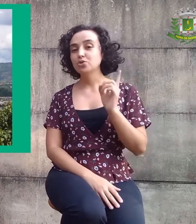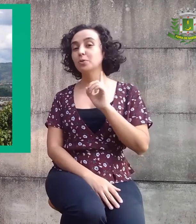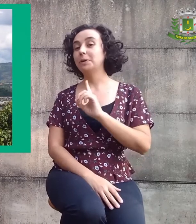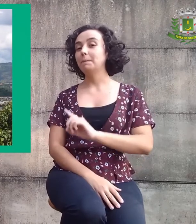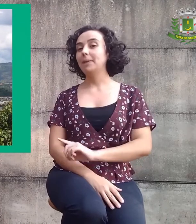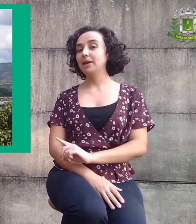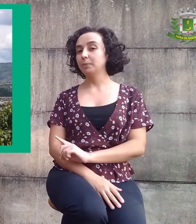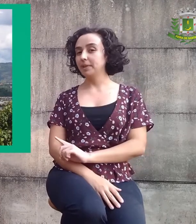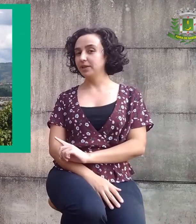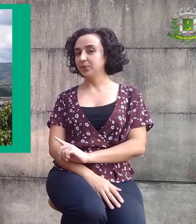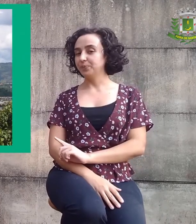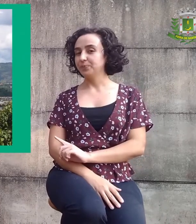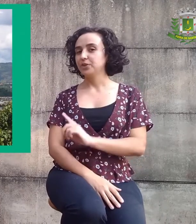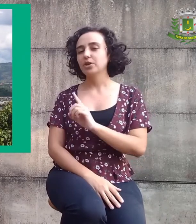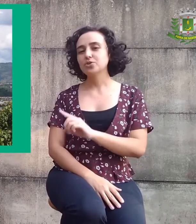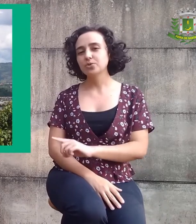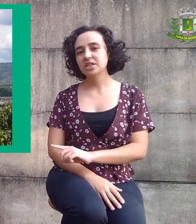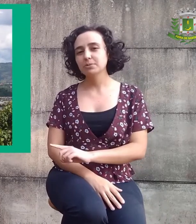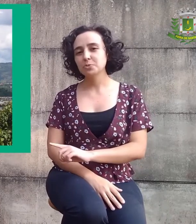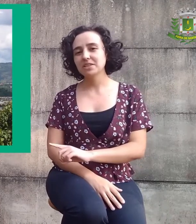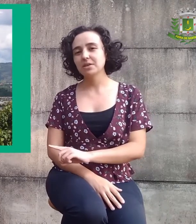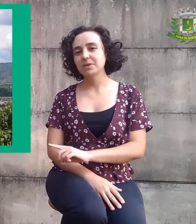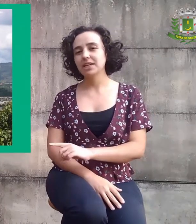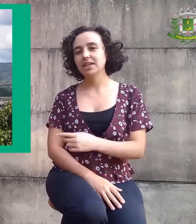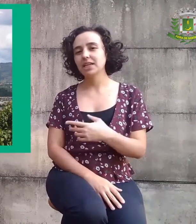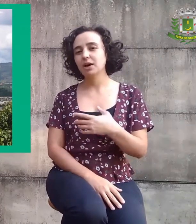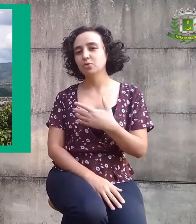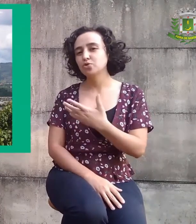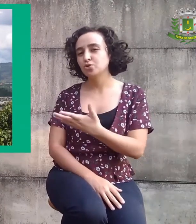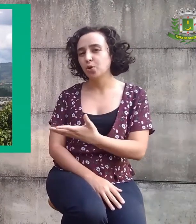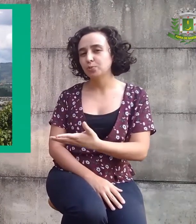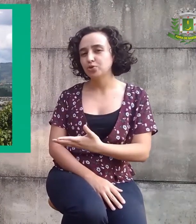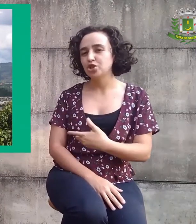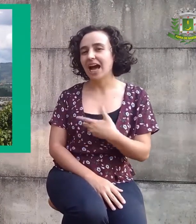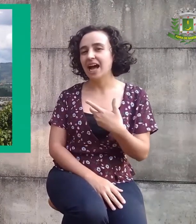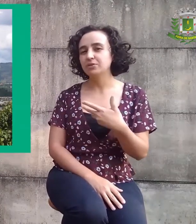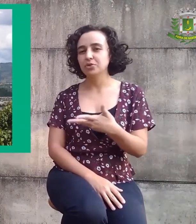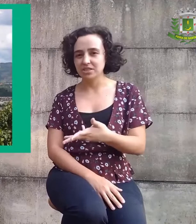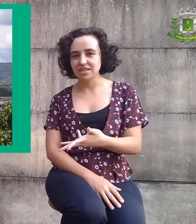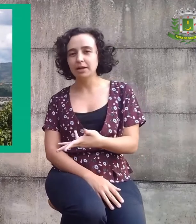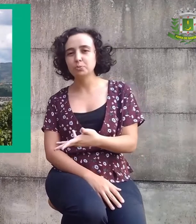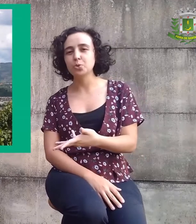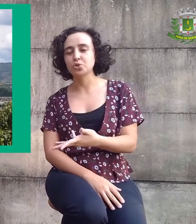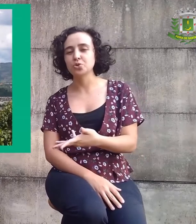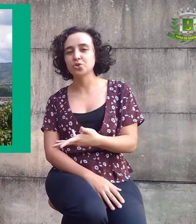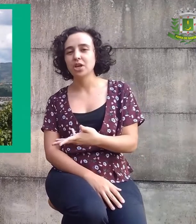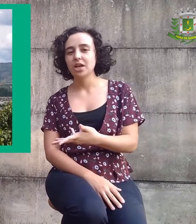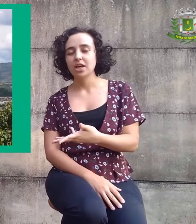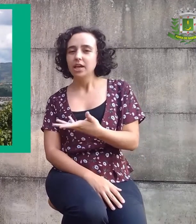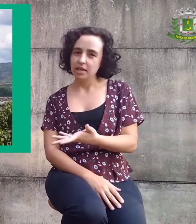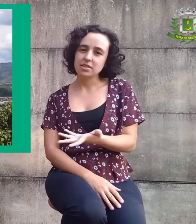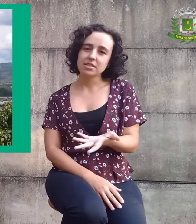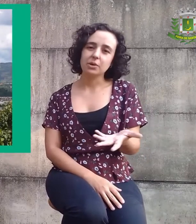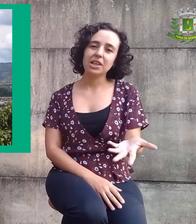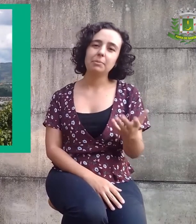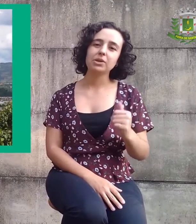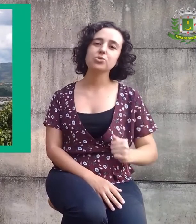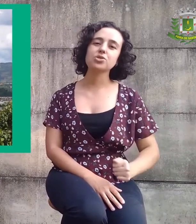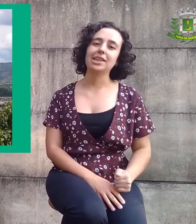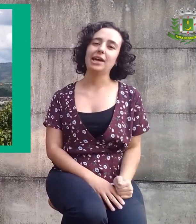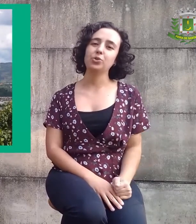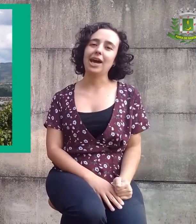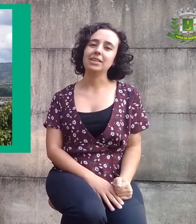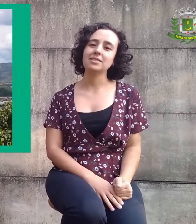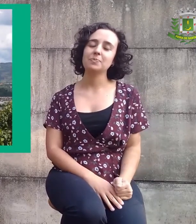Se olhamos o primeiro plano, nós conseguimos perceber aqui alguns topos de árvores e arbustos. Esses são